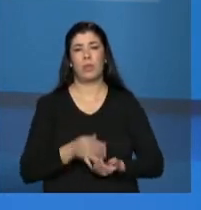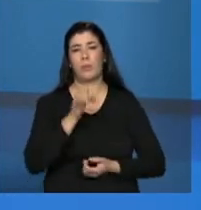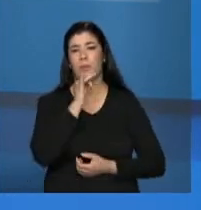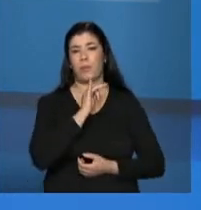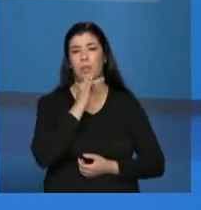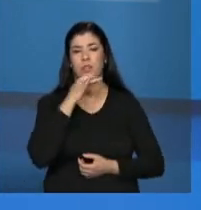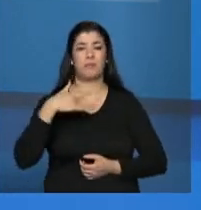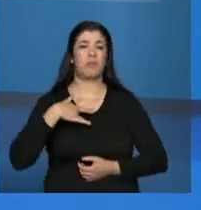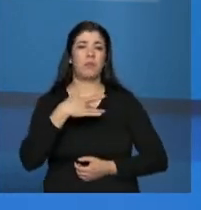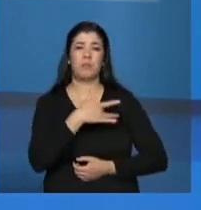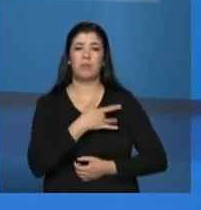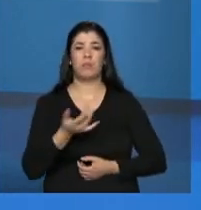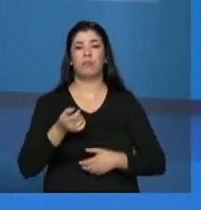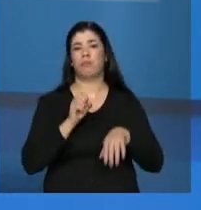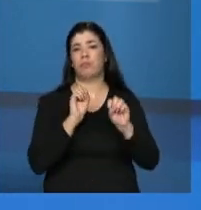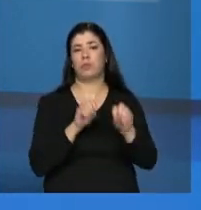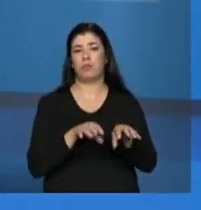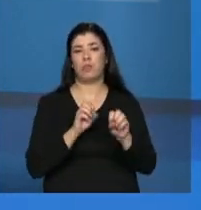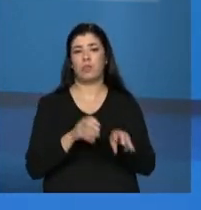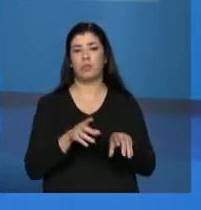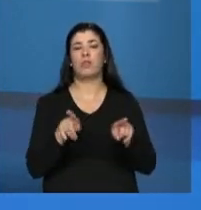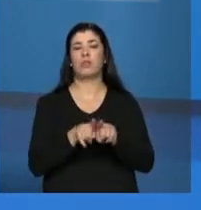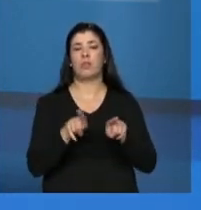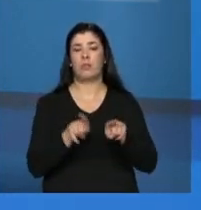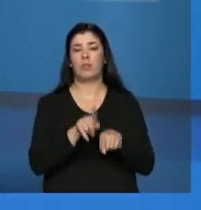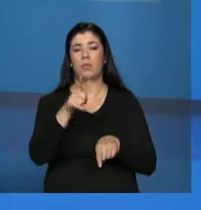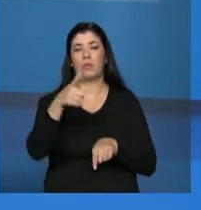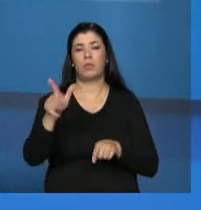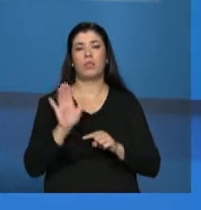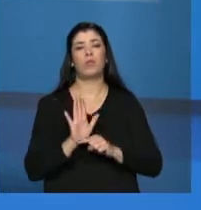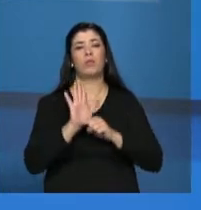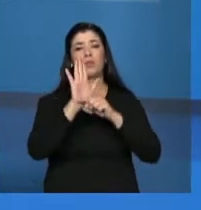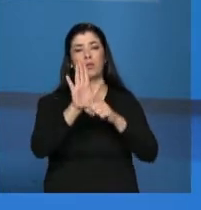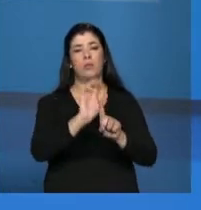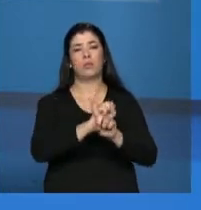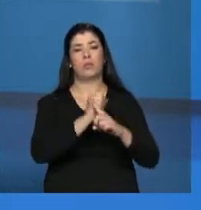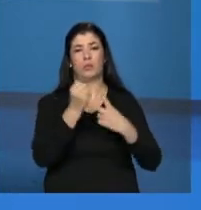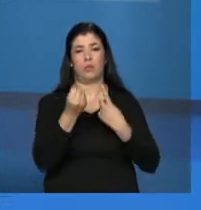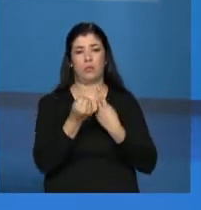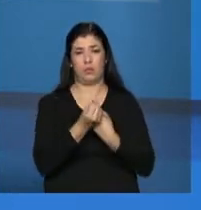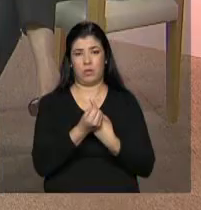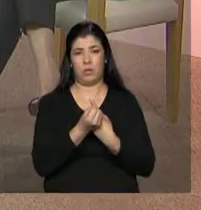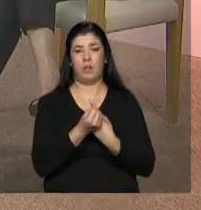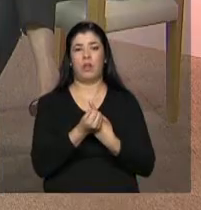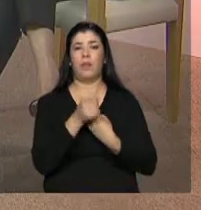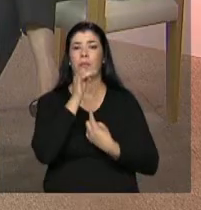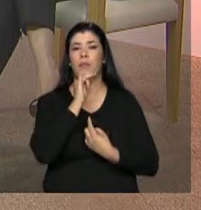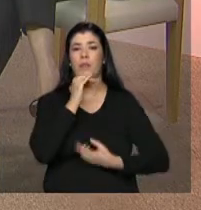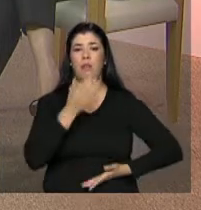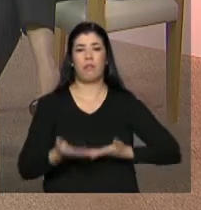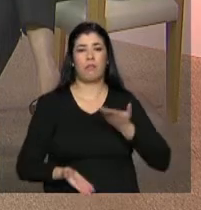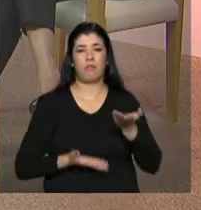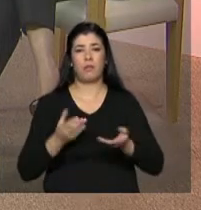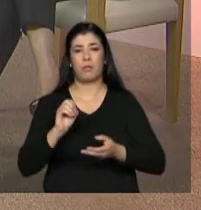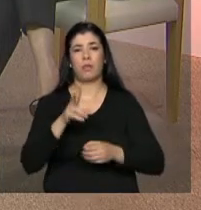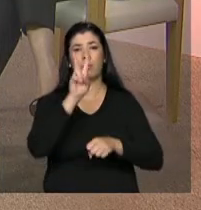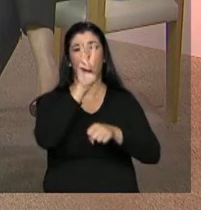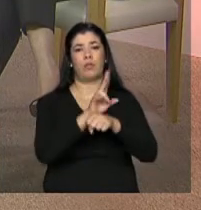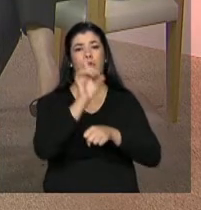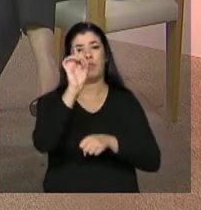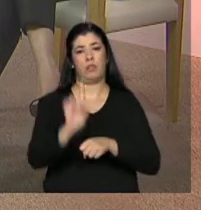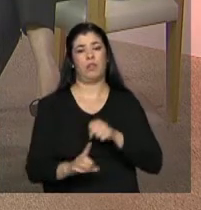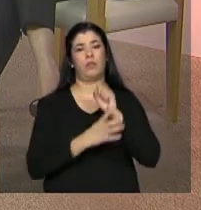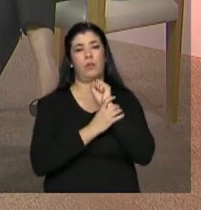saúde, de educação, mas que também prestam assistência social, seja no atendimento, seja na defesa e garantia dos